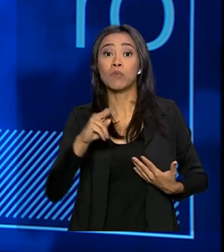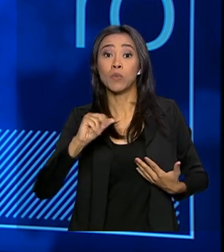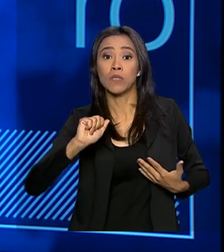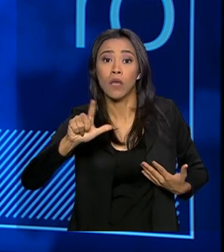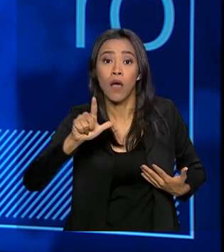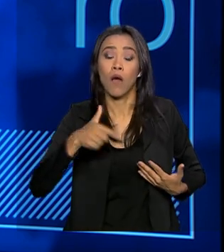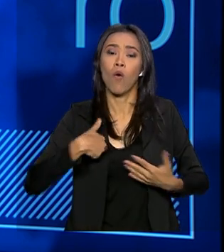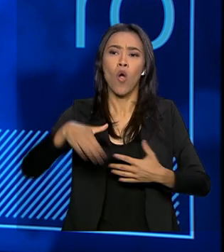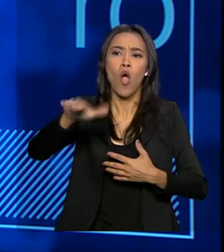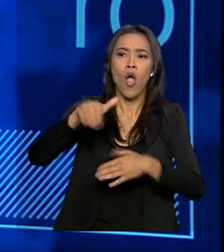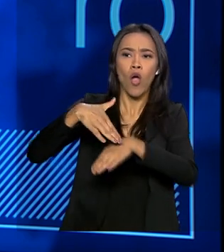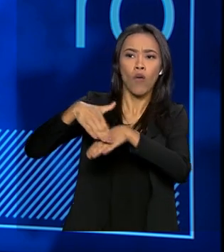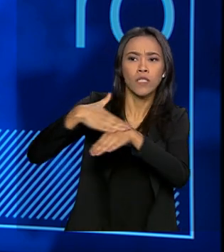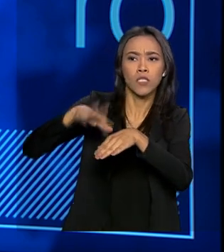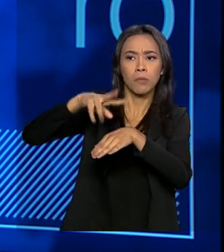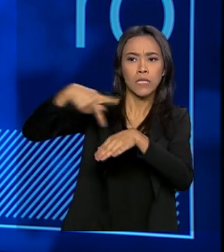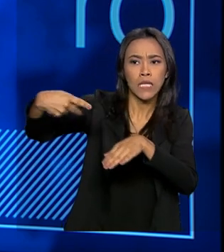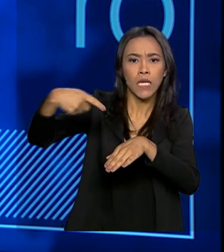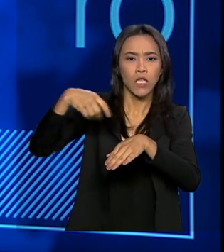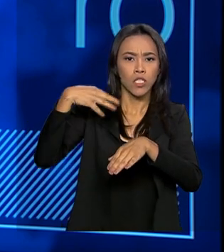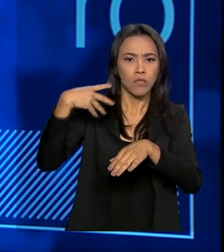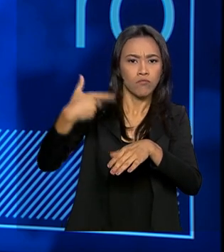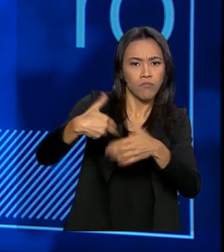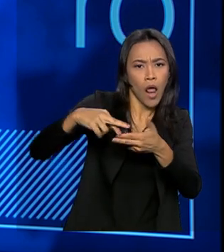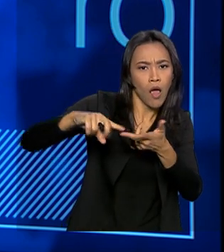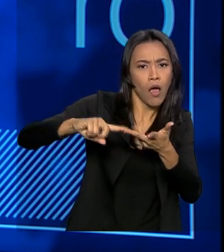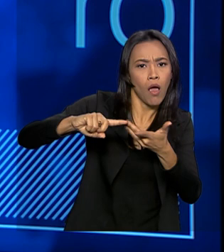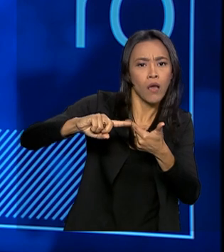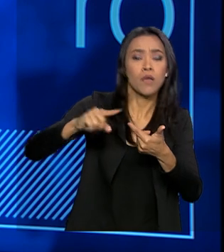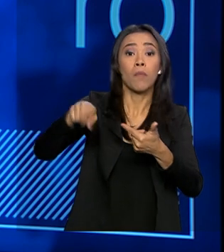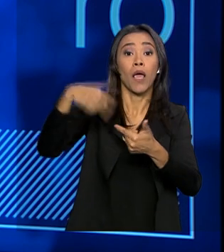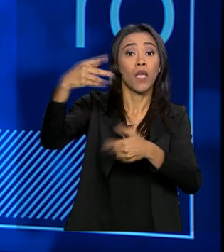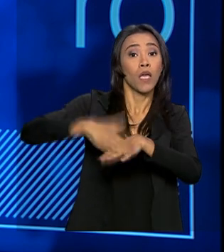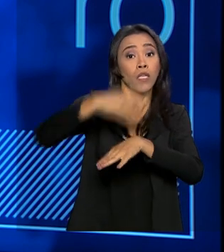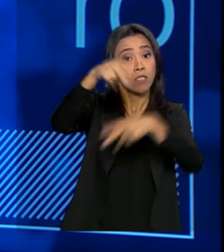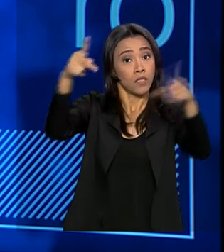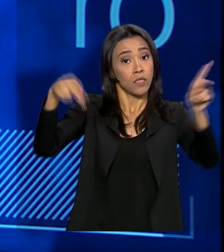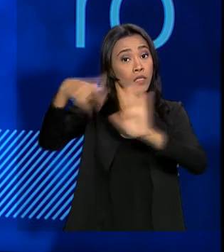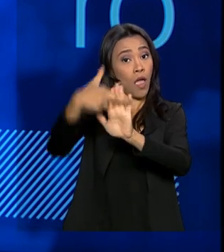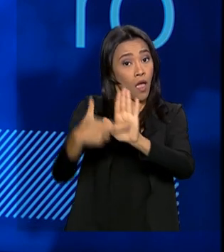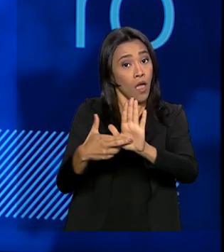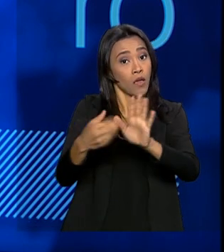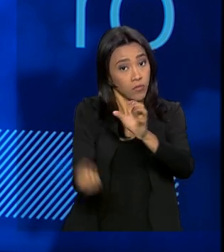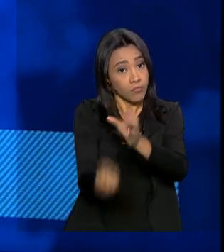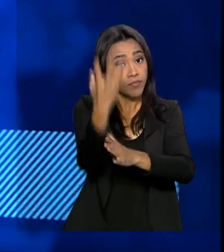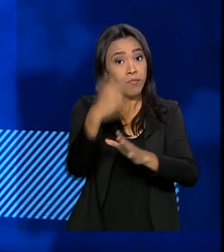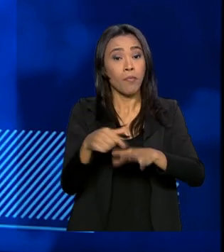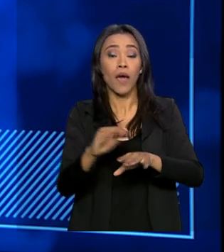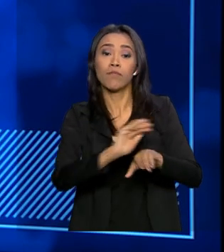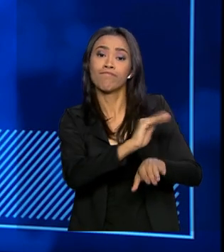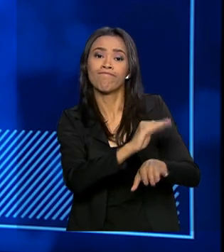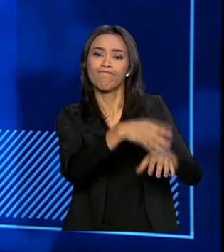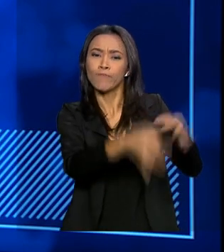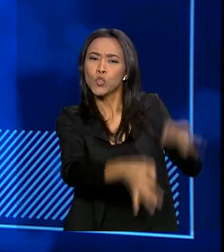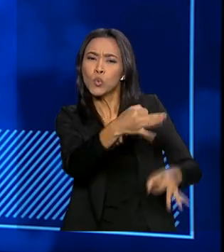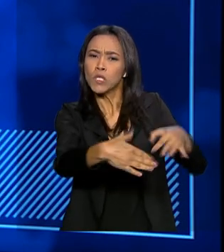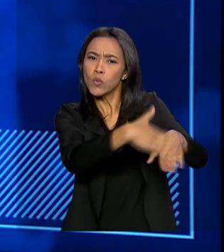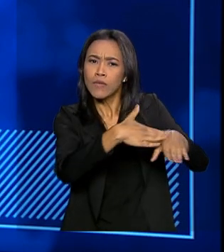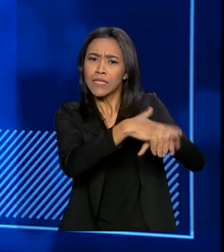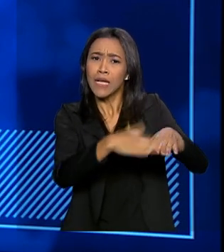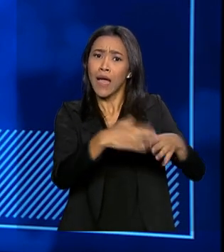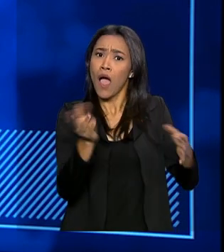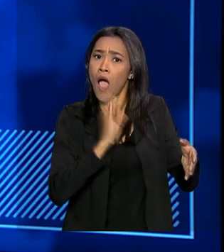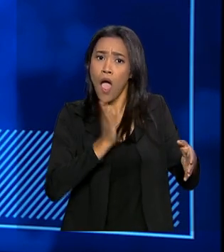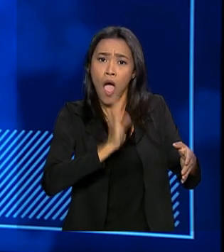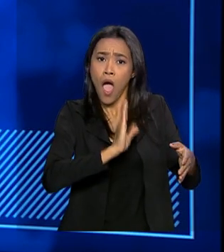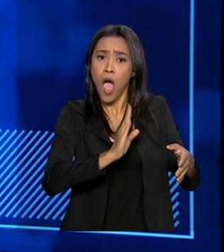presidentes e corregedores, para que eles instituam uma norma no sentido de sensibilizar os juízes alienar esses bens antes que eles percam